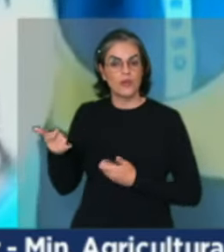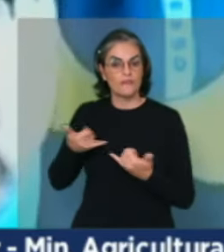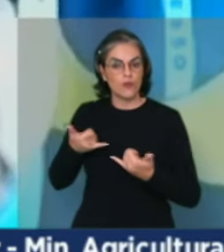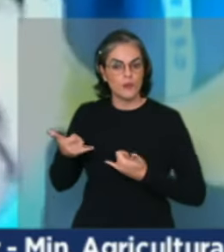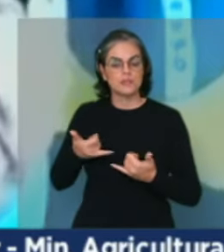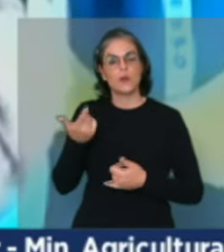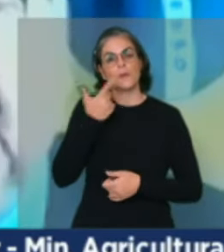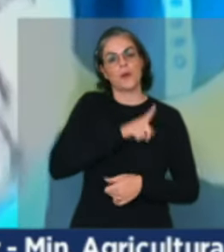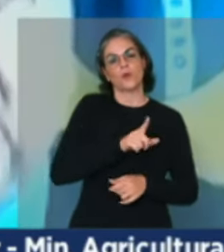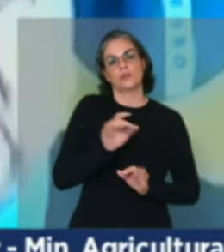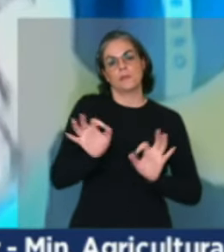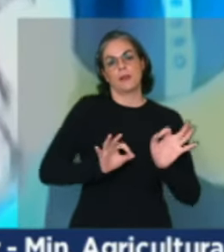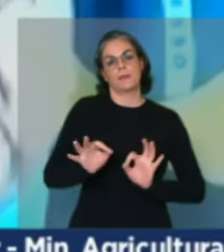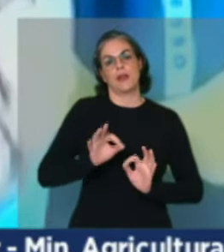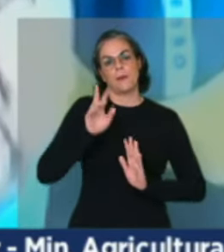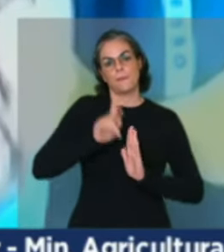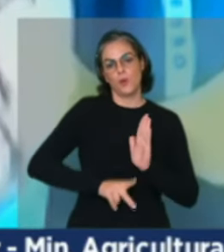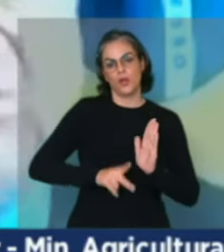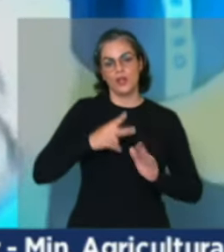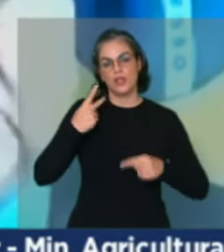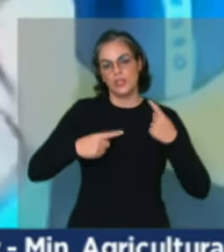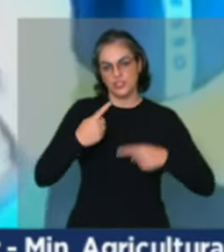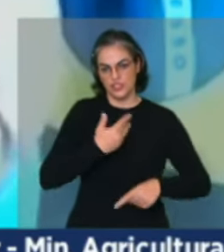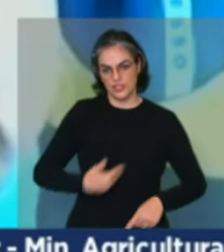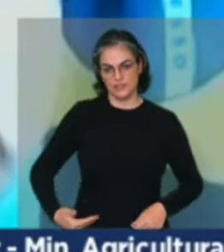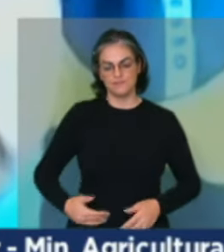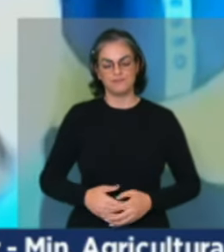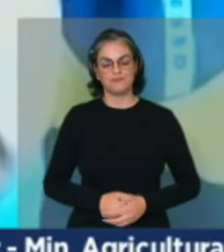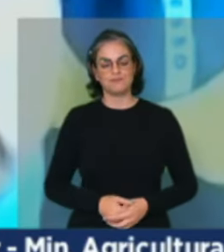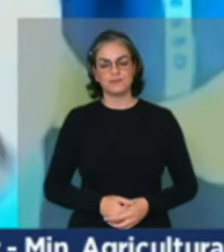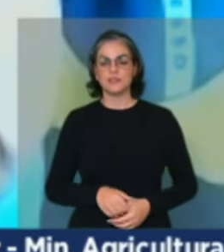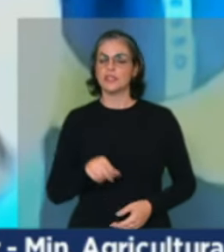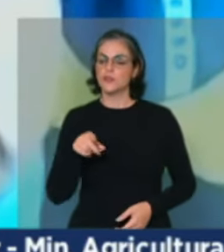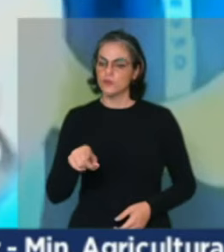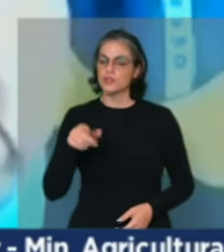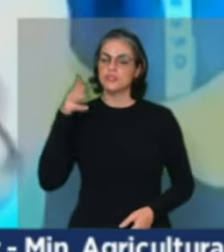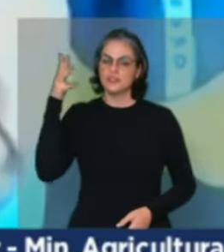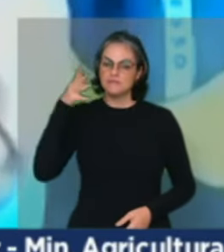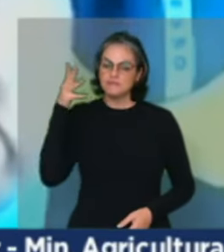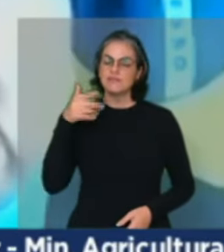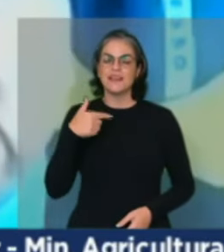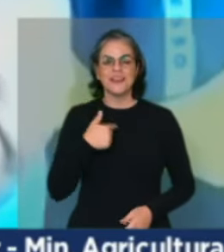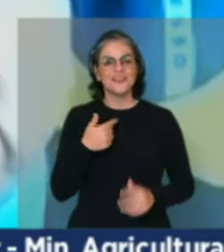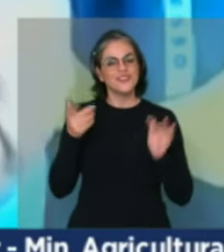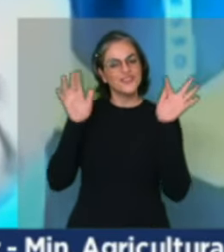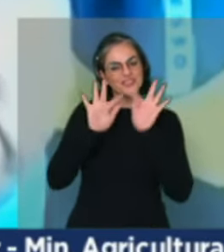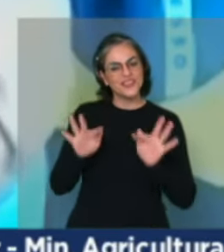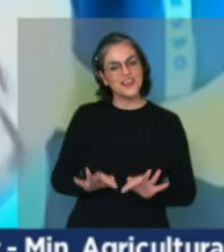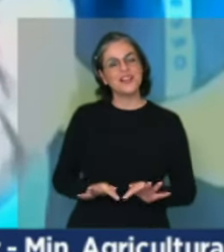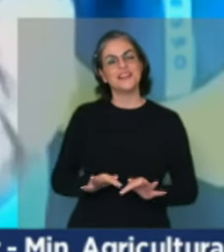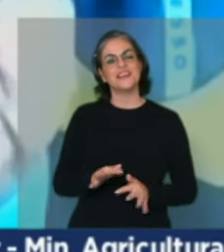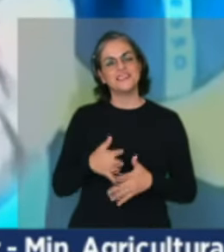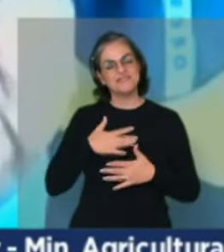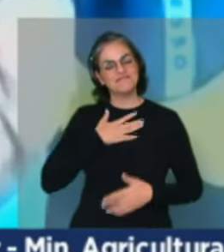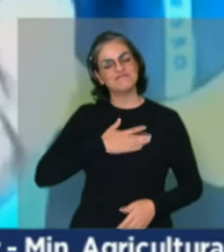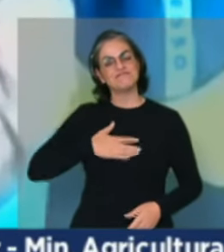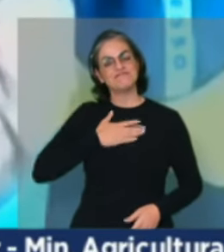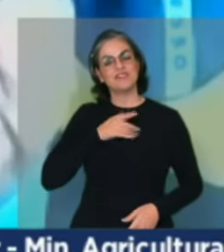pública. Fiquei muito feliz ao ouvir, Leitor, porque quando você diz nas necessidades da agricultura familiar,